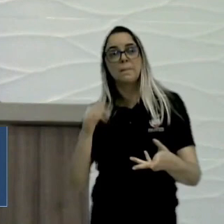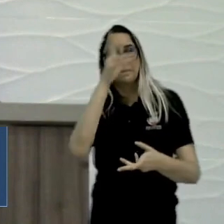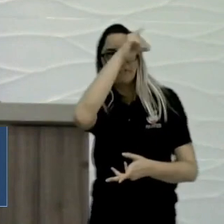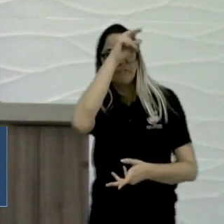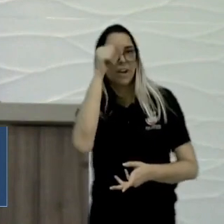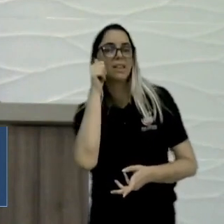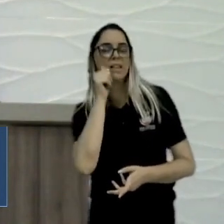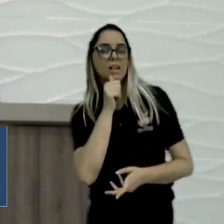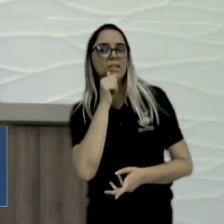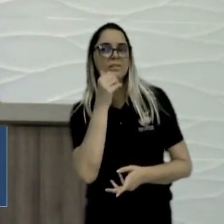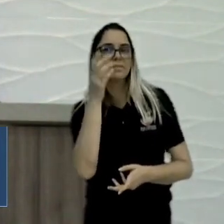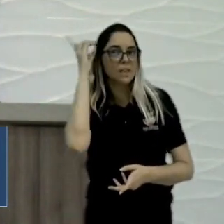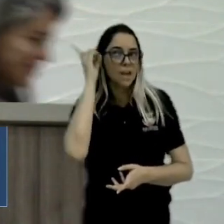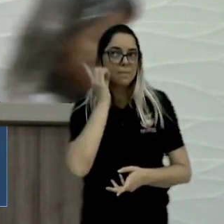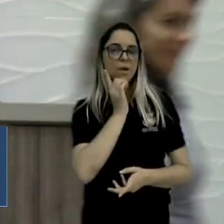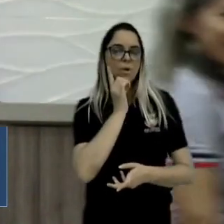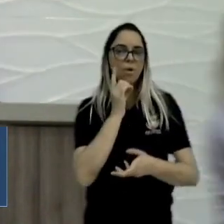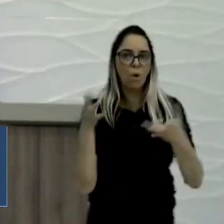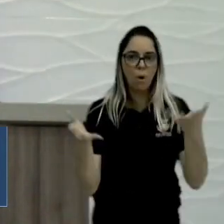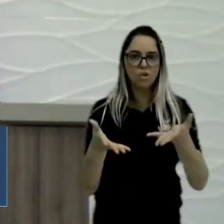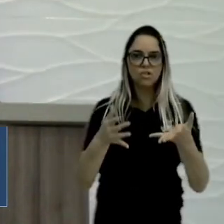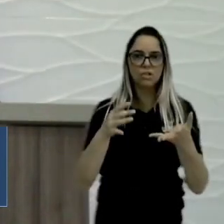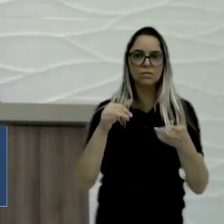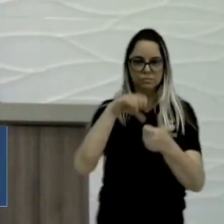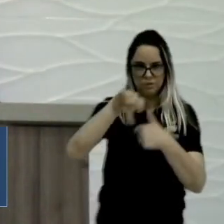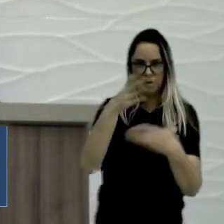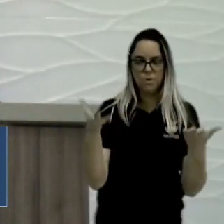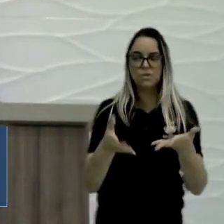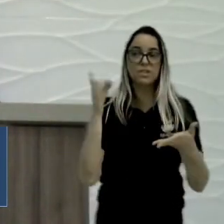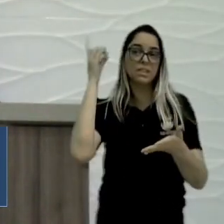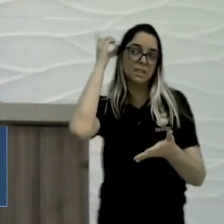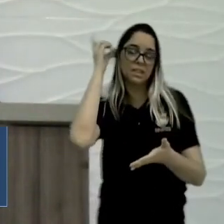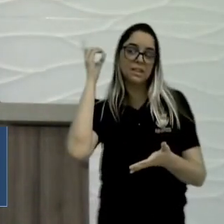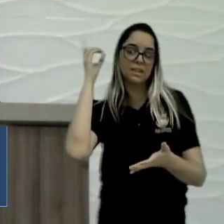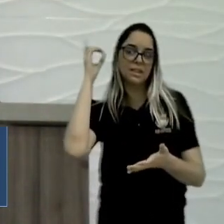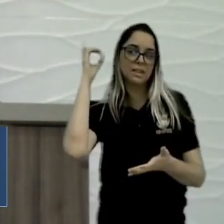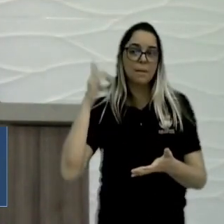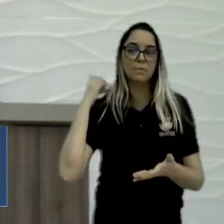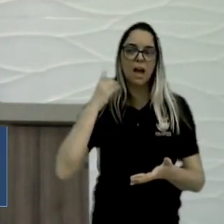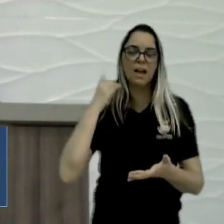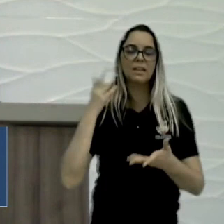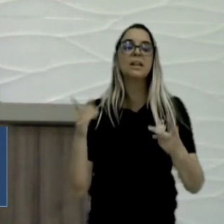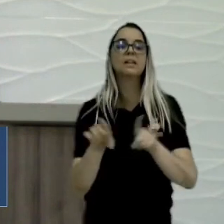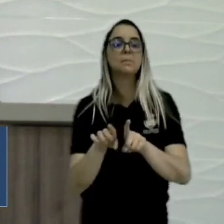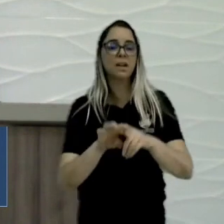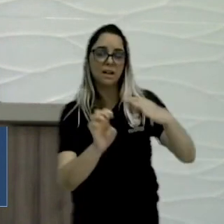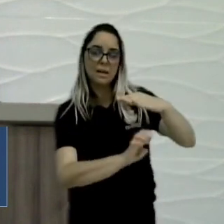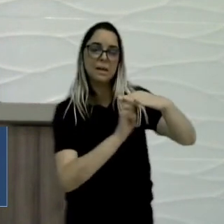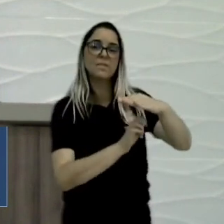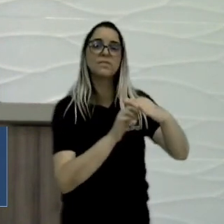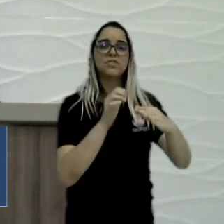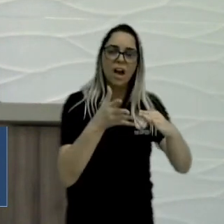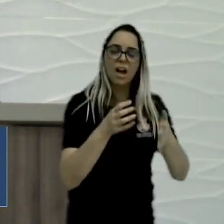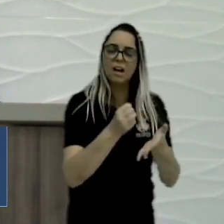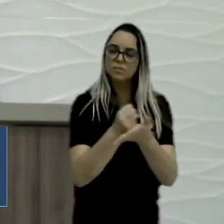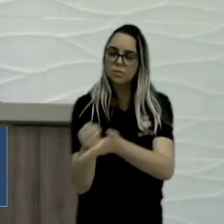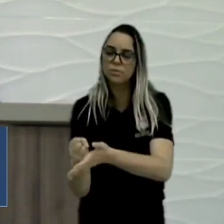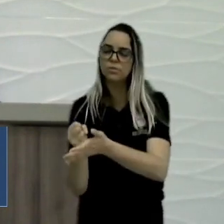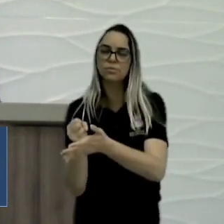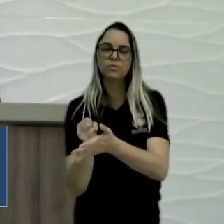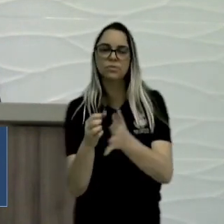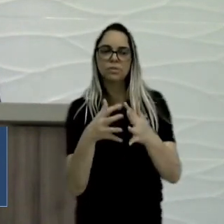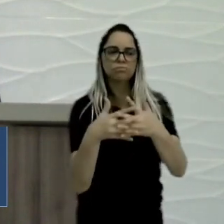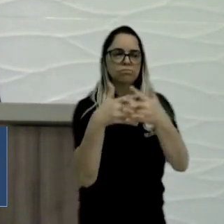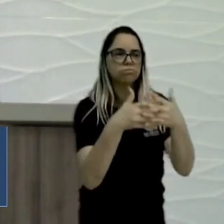na época de Ebra Almeida, e hoje deputada, e o seu pai, o empresário Zé Almeida, fizeram sua parte, pegaram a máquina da prefeitura,